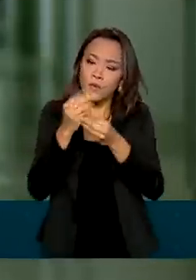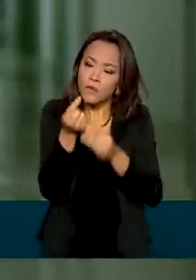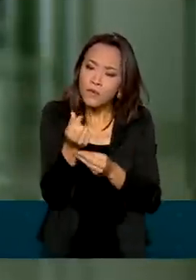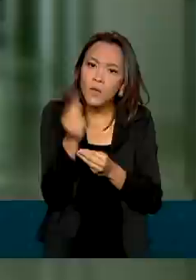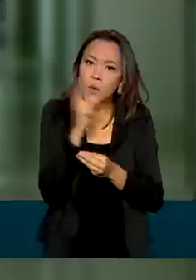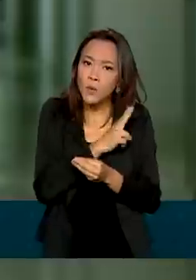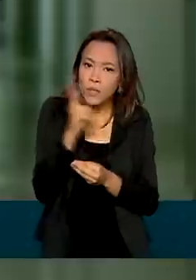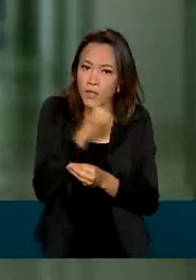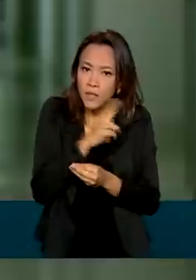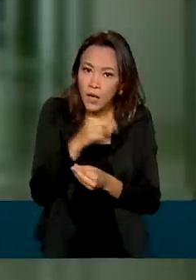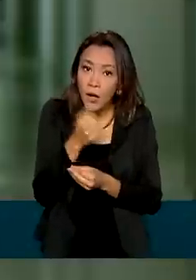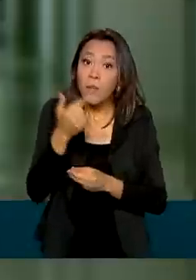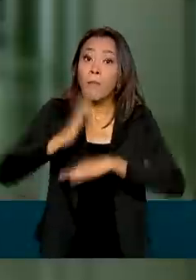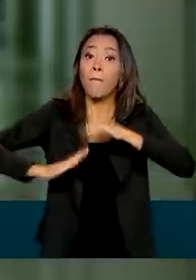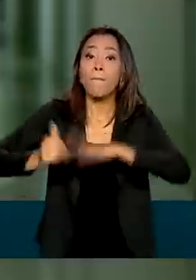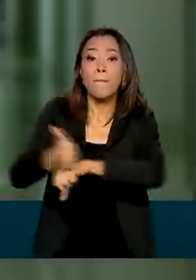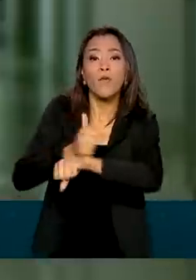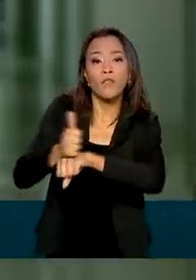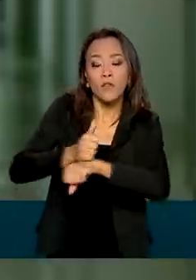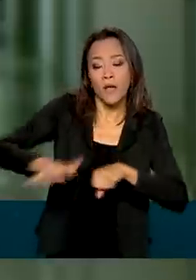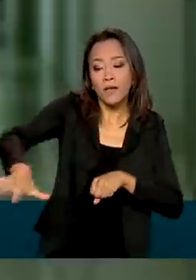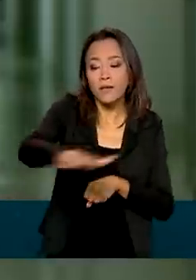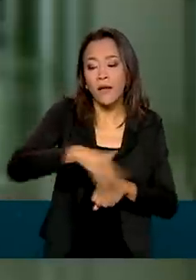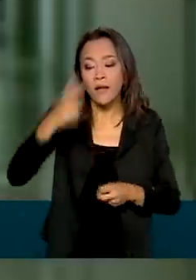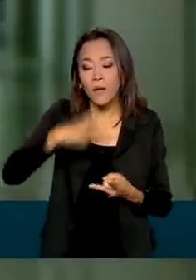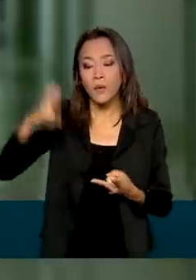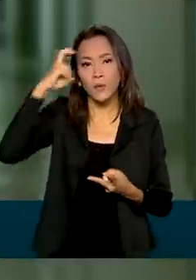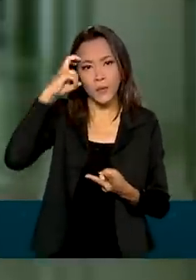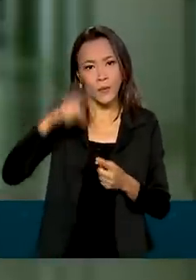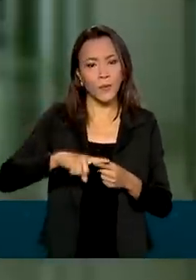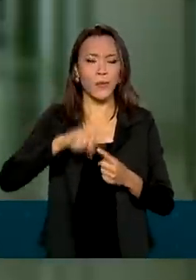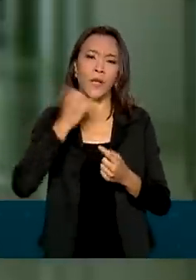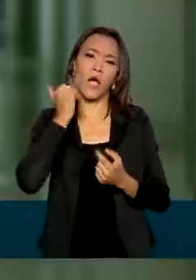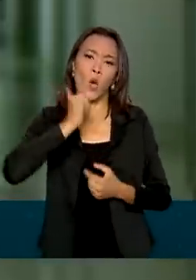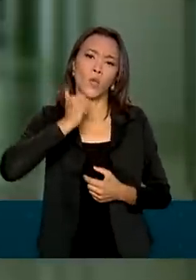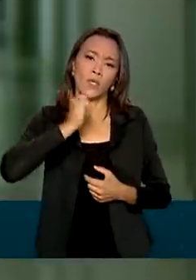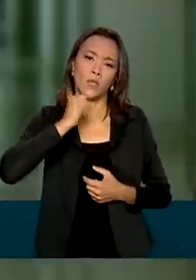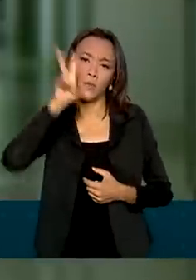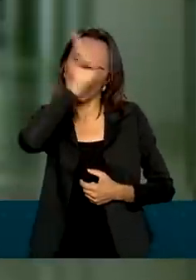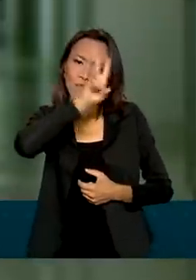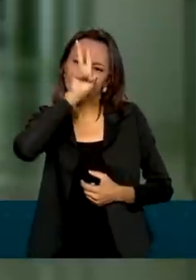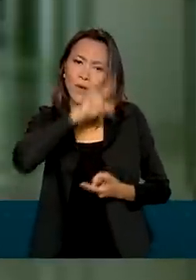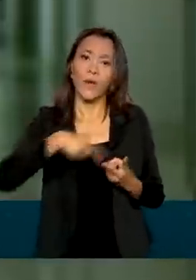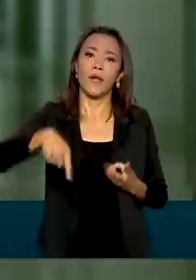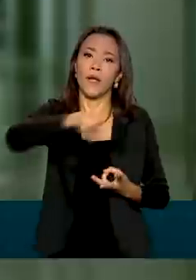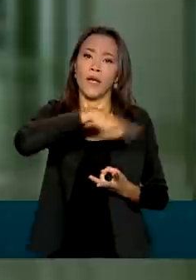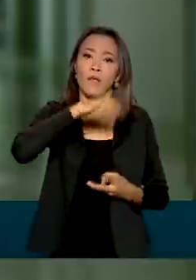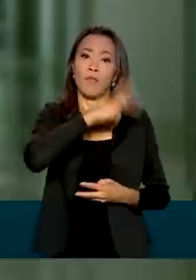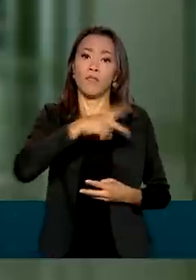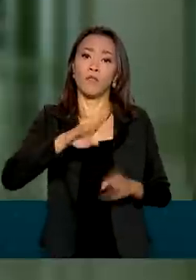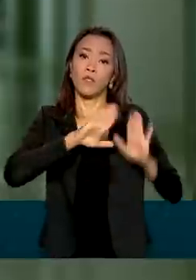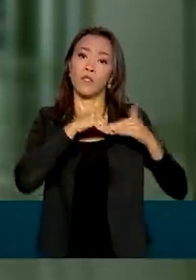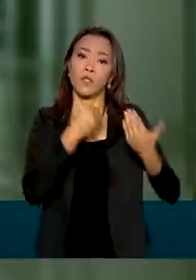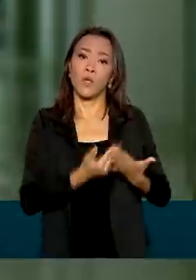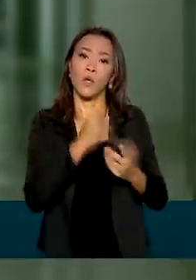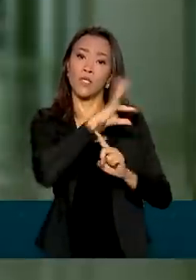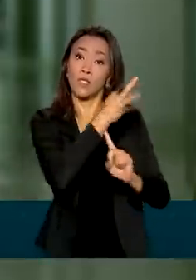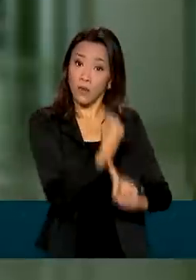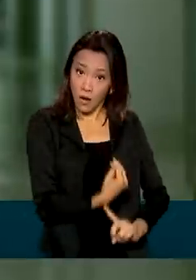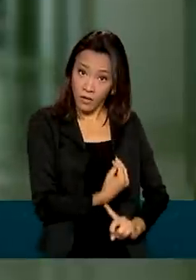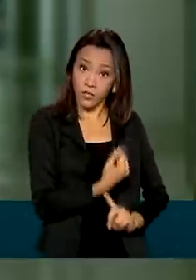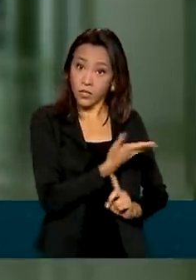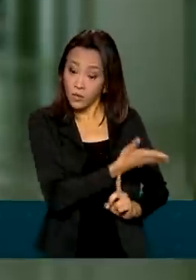a profissionais do setor de cultura como artistas, contadores de histórias e professores de escolas de arte.